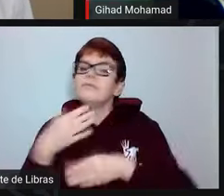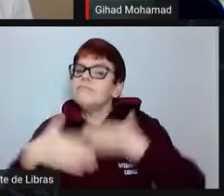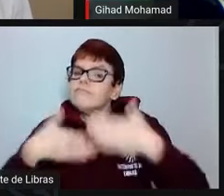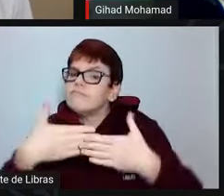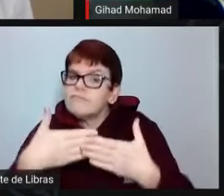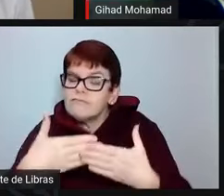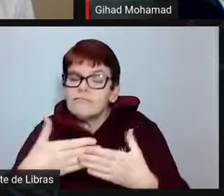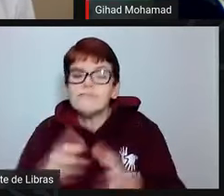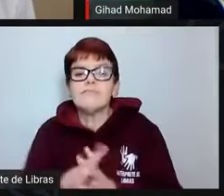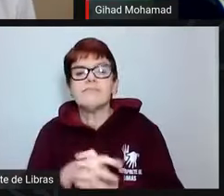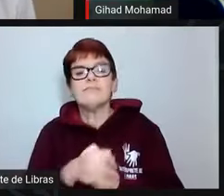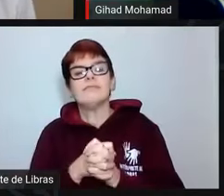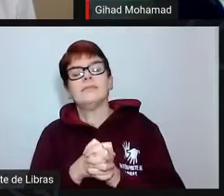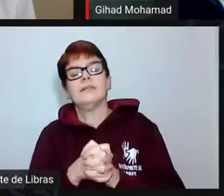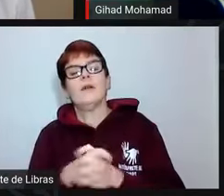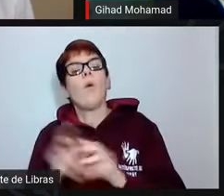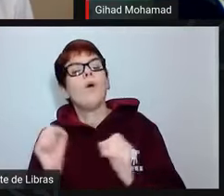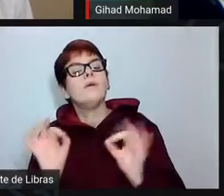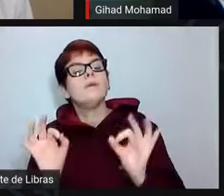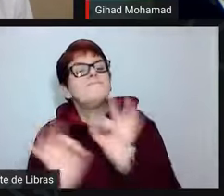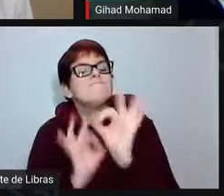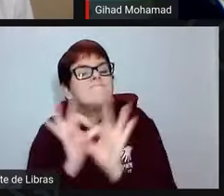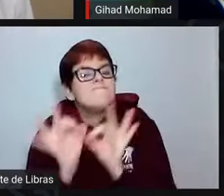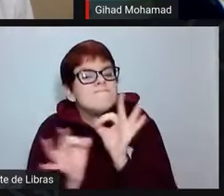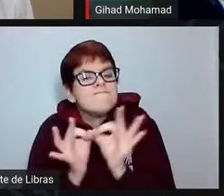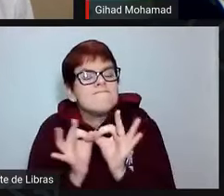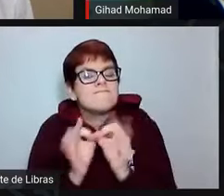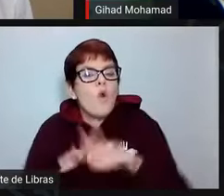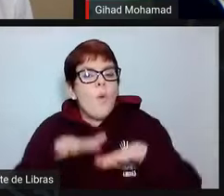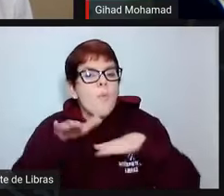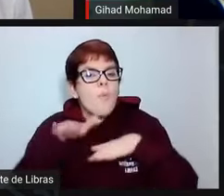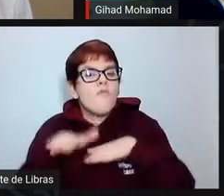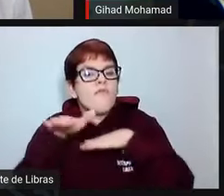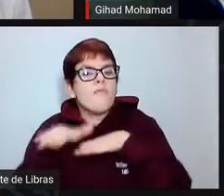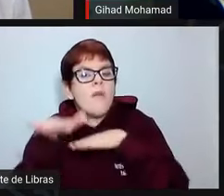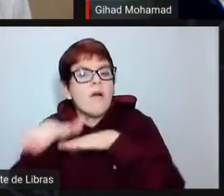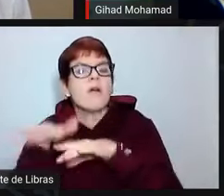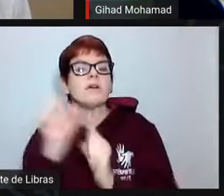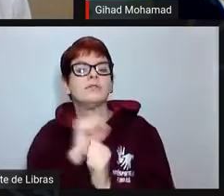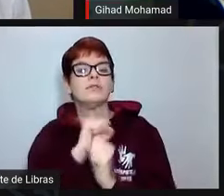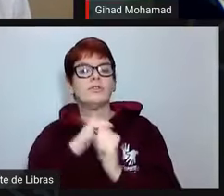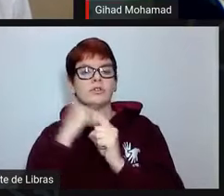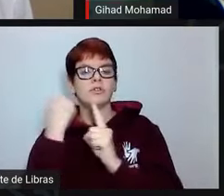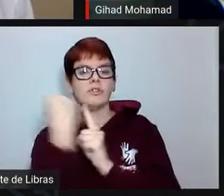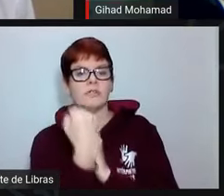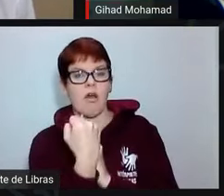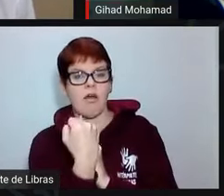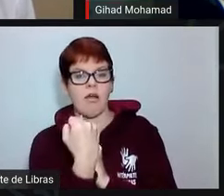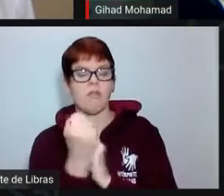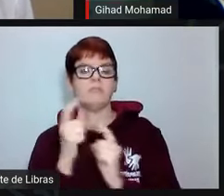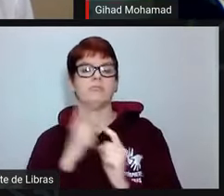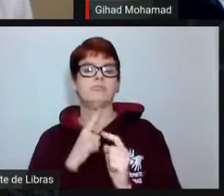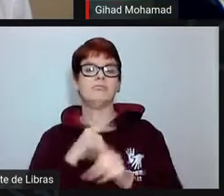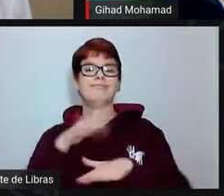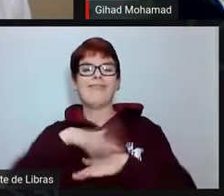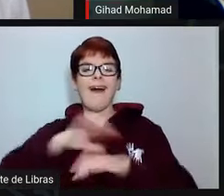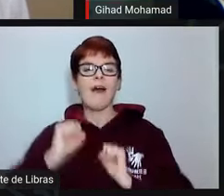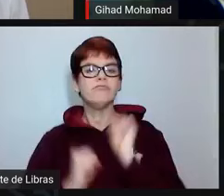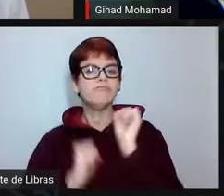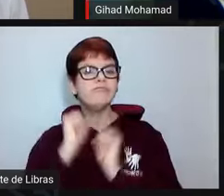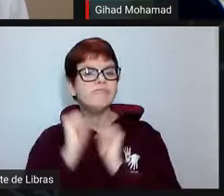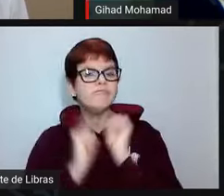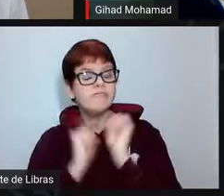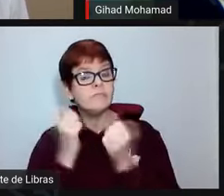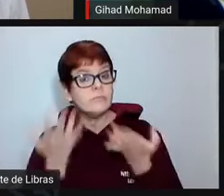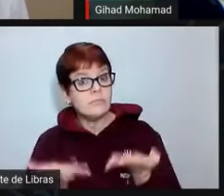como nós estamos articulados com os movimentos sociais, como nós estamos articulados com o setor produtivo. Quer dizer,